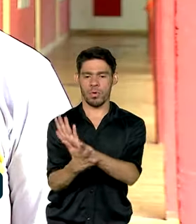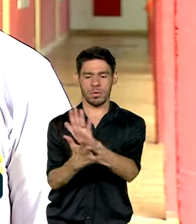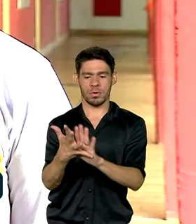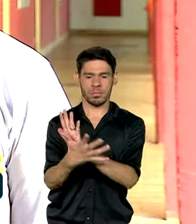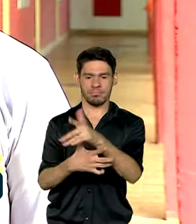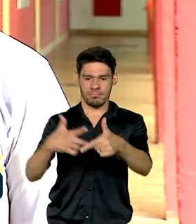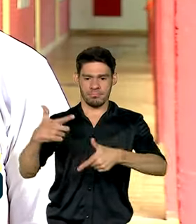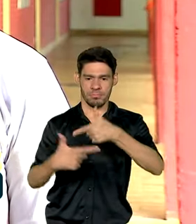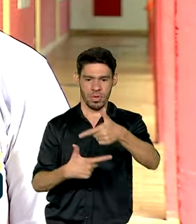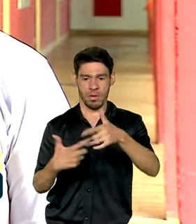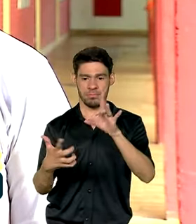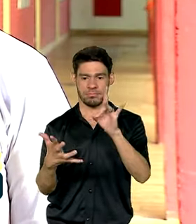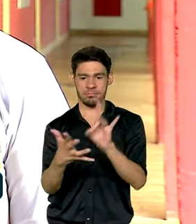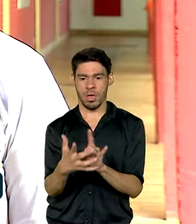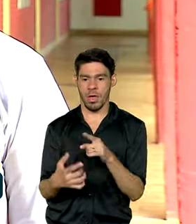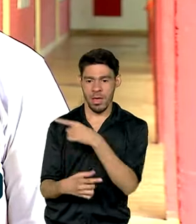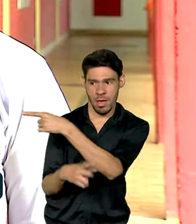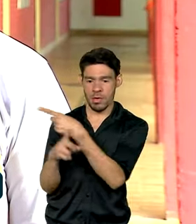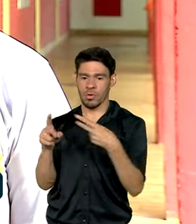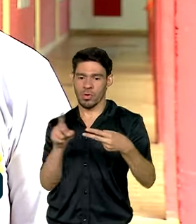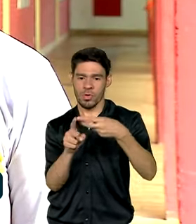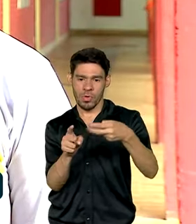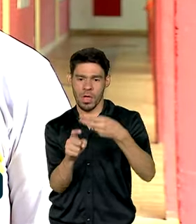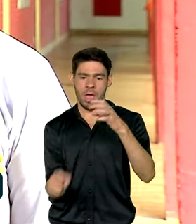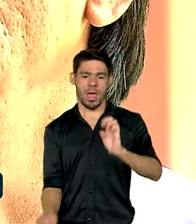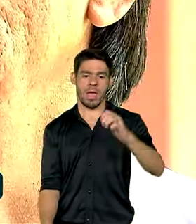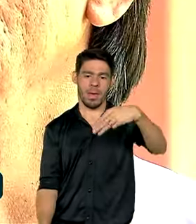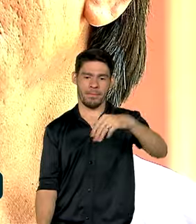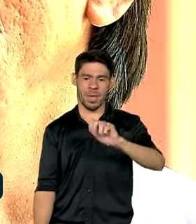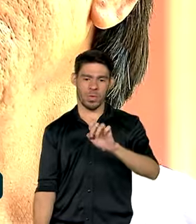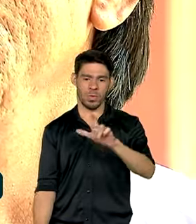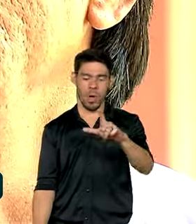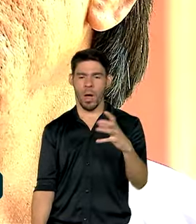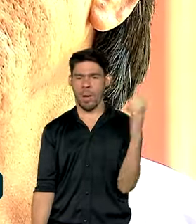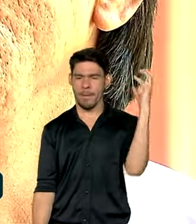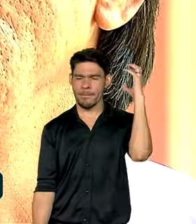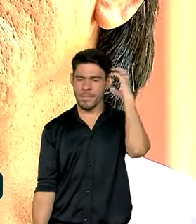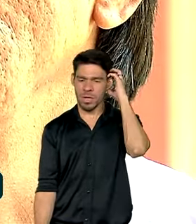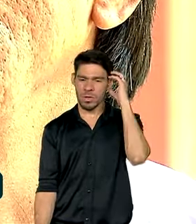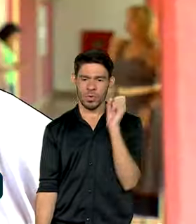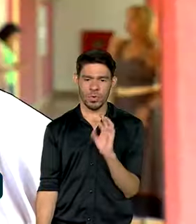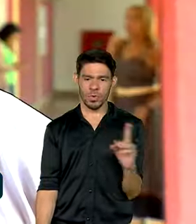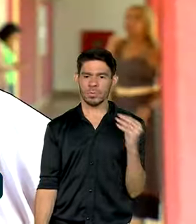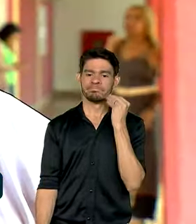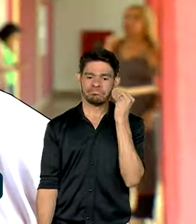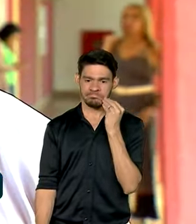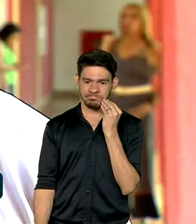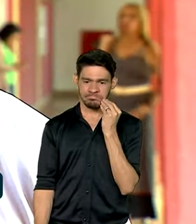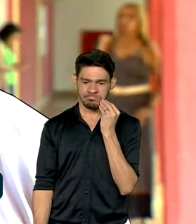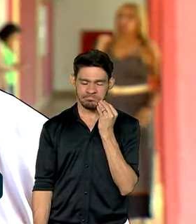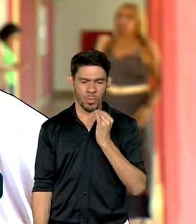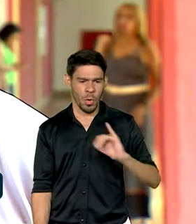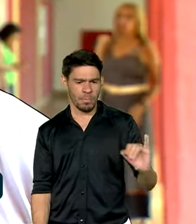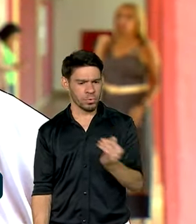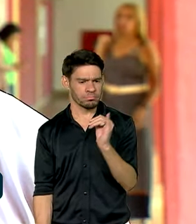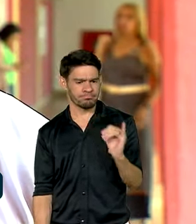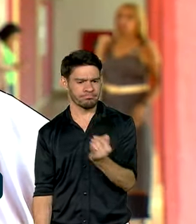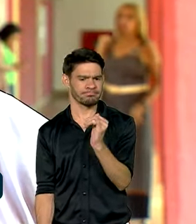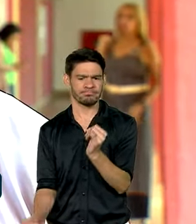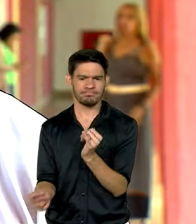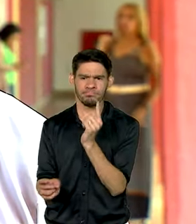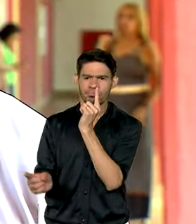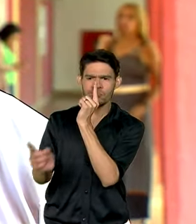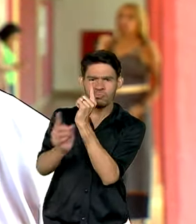emprego. Realidade que o indígena Emanuel Marcos, de Mato Grosso do Sul, viveu. Muitas oportunidades apareceram, mas